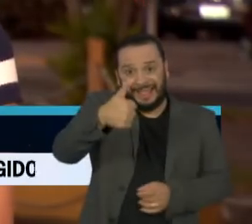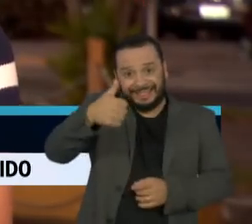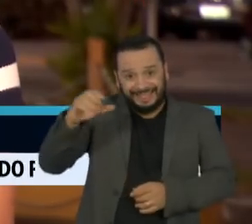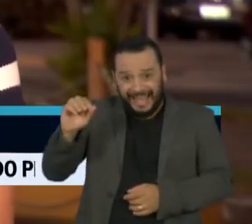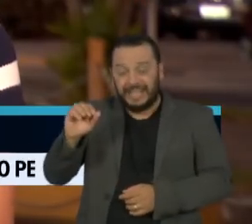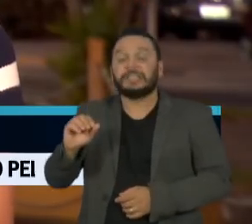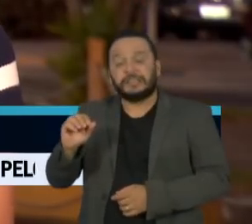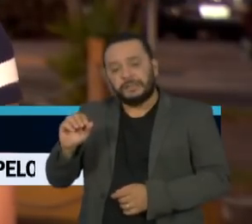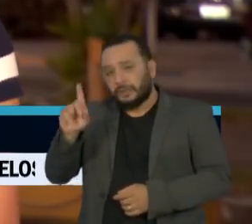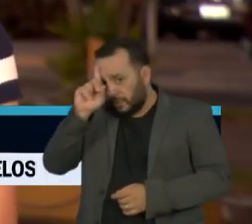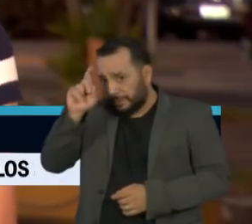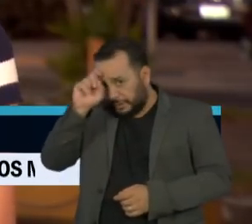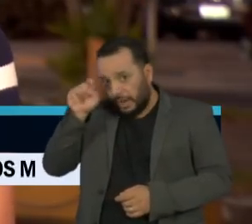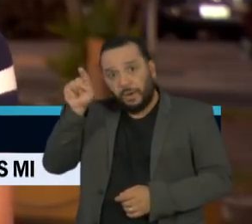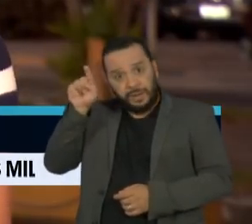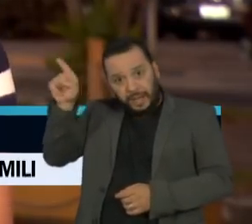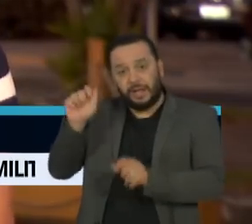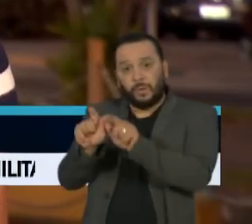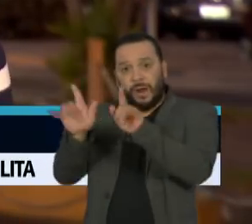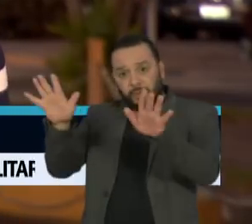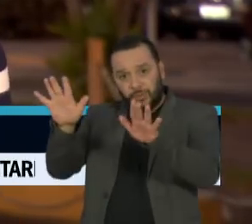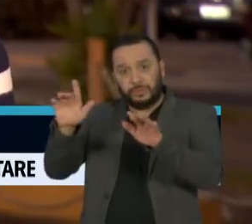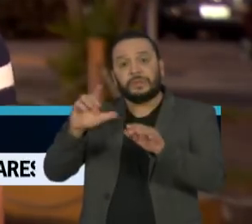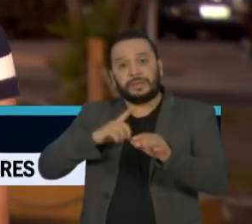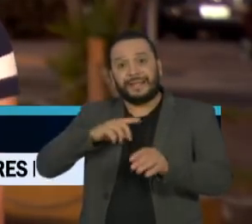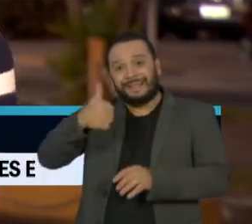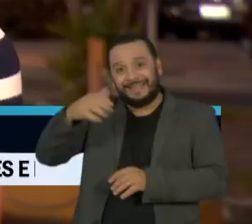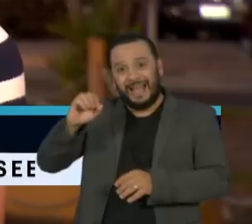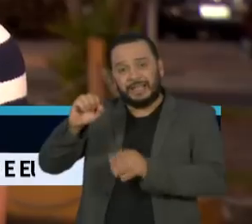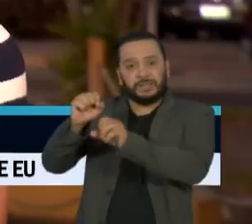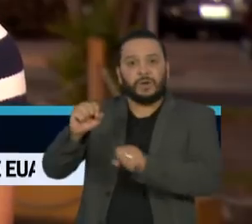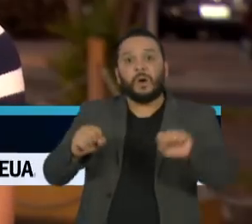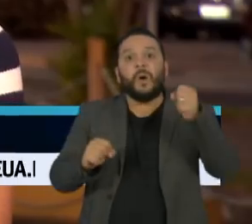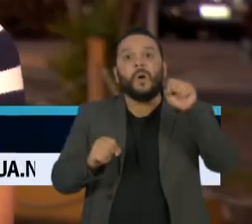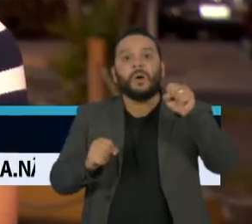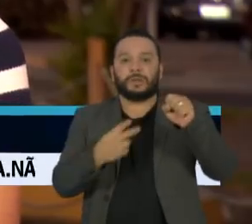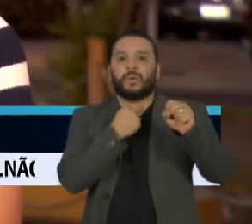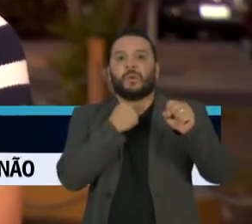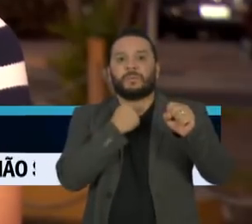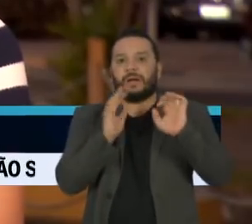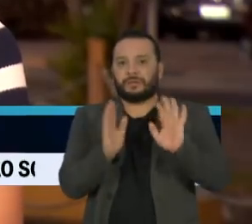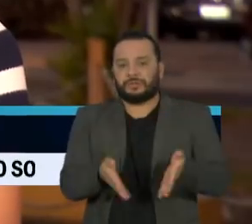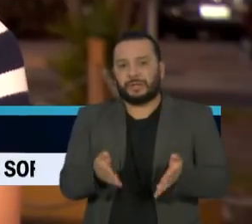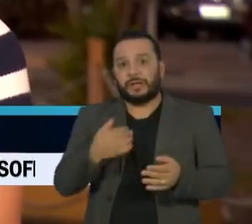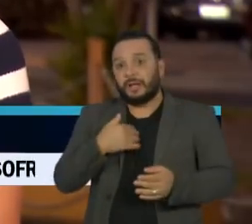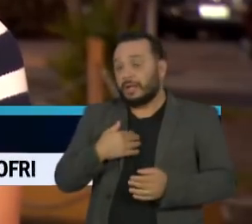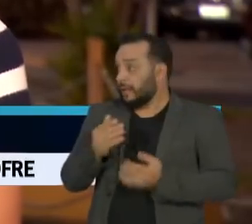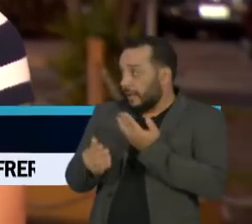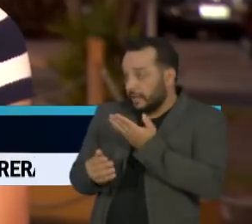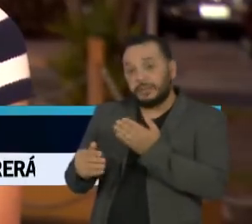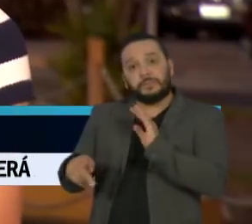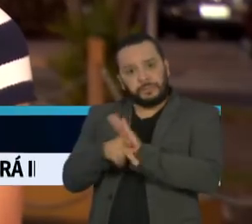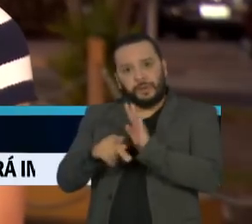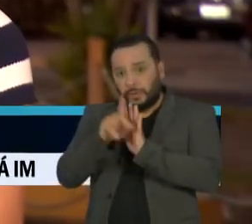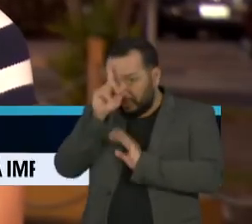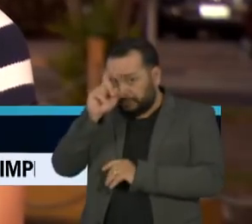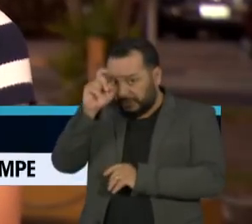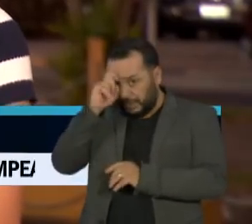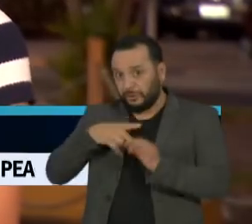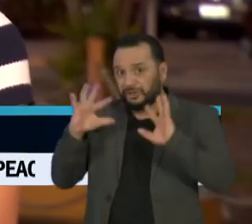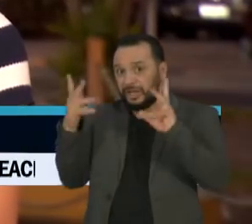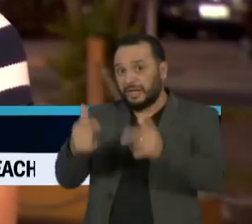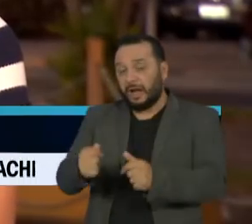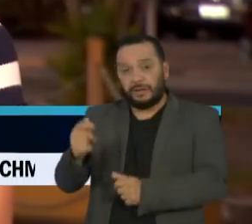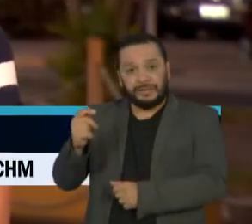hospitais públicos de Guarulhos, mais de 8 estão ocupados. Esse é o hospital geral da cidade, que é estadual. Aqui, quem